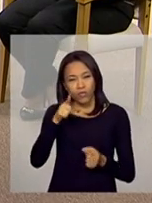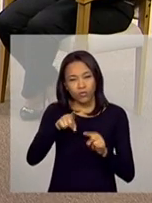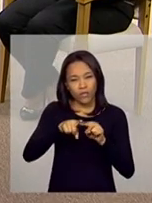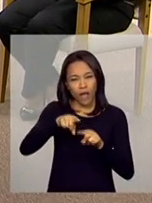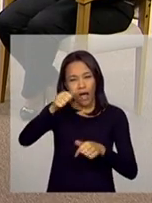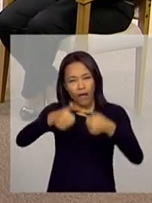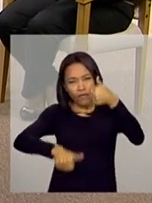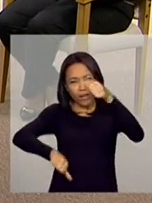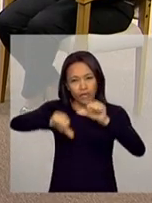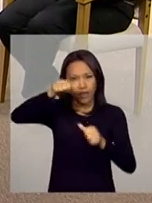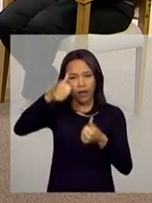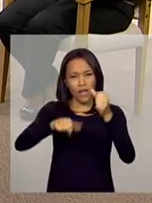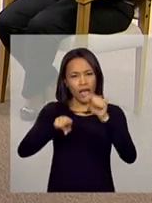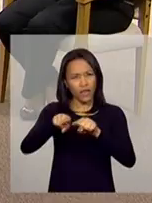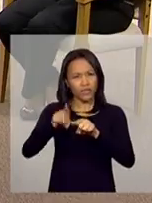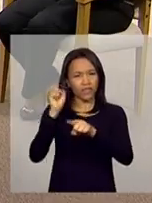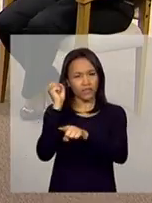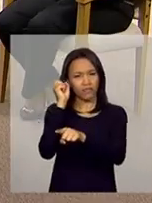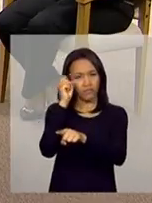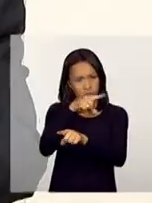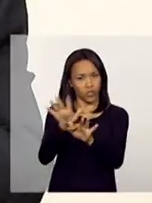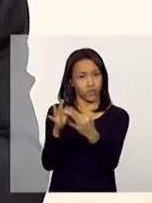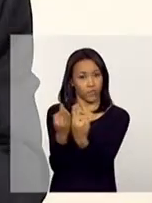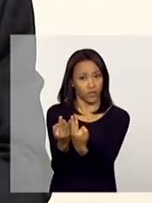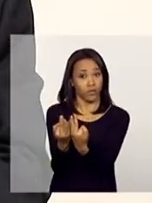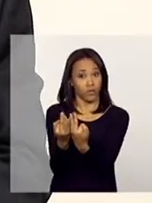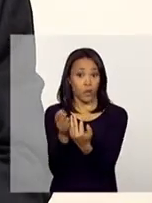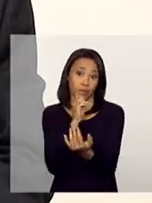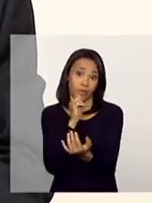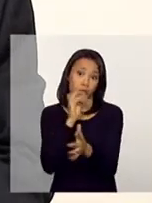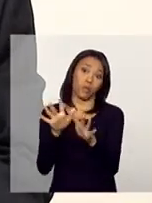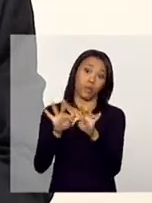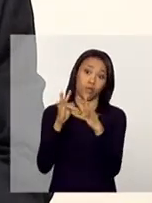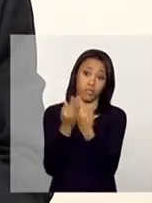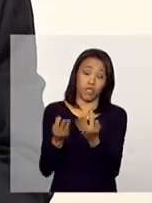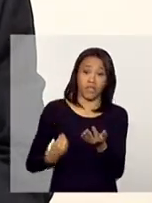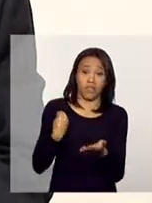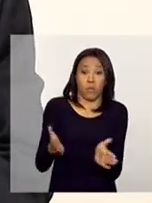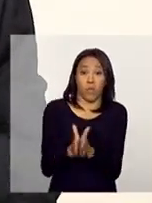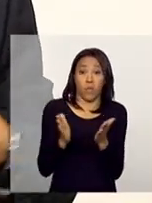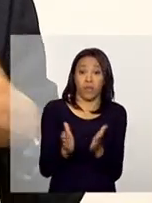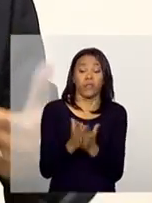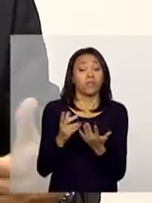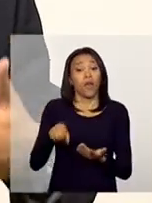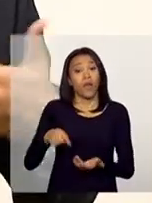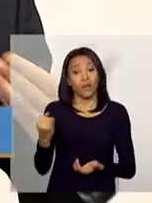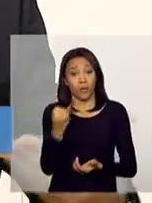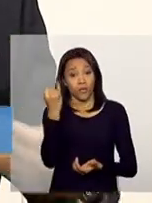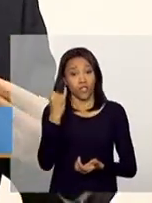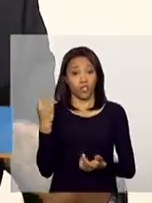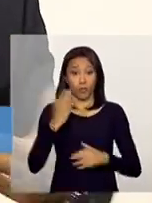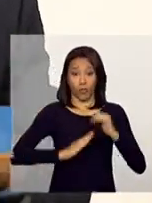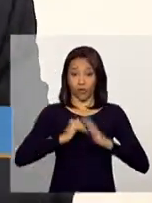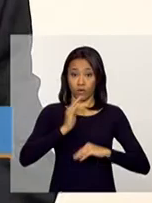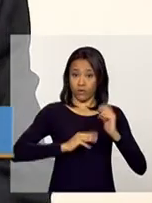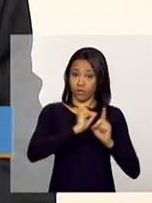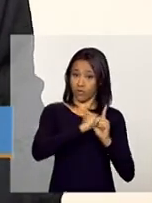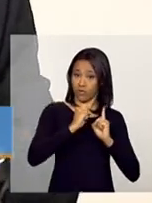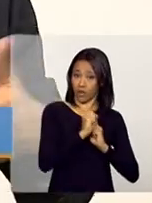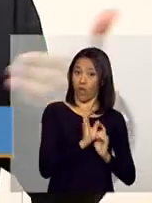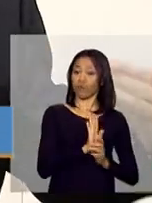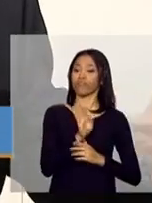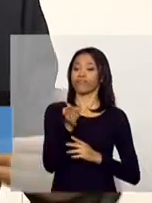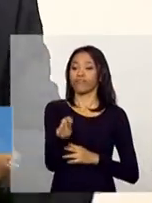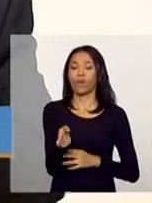aquela família passa por uma situação difícil. E uma situação difícil de uma família em situação de pobreza, é fundamental que a área da assistência social esteja conversando com a família,